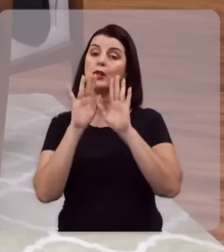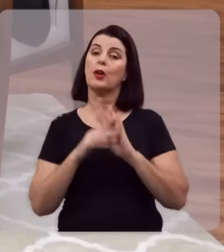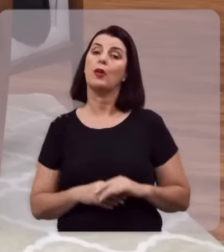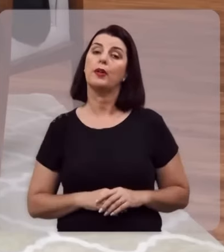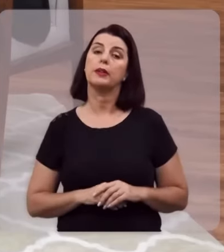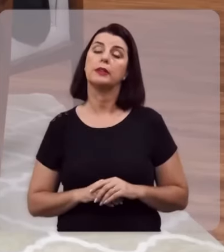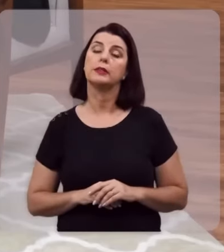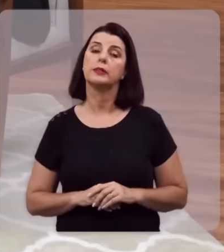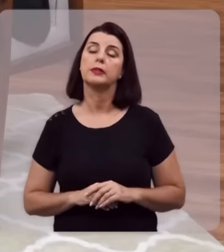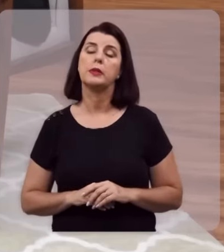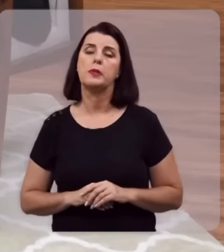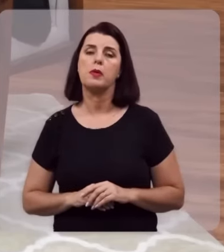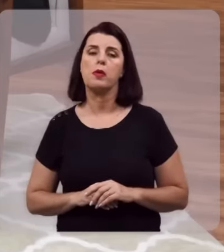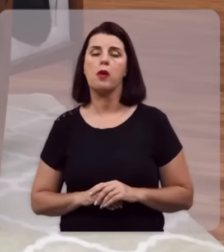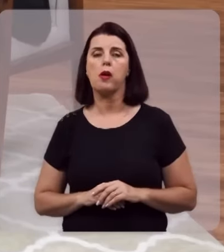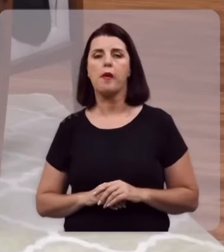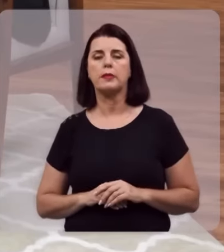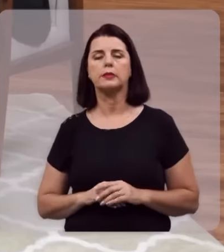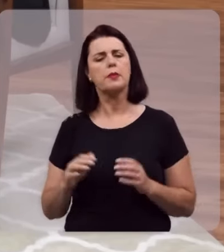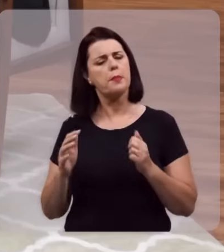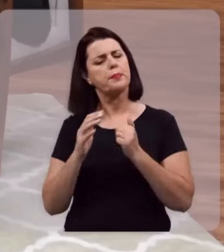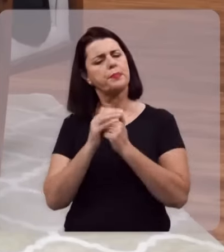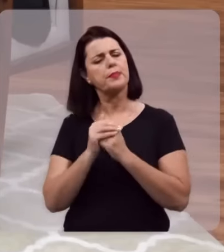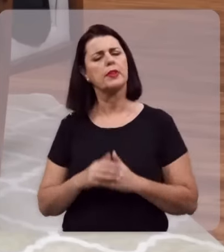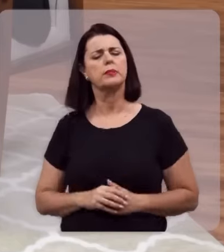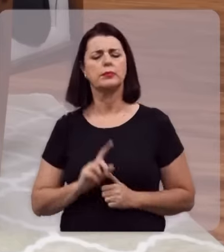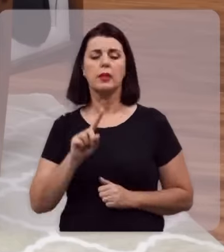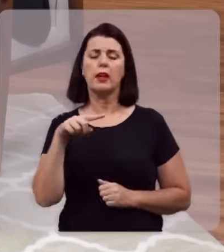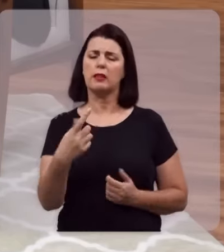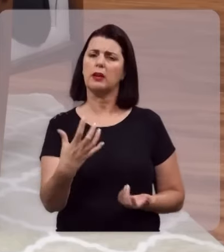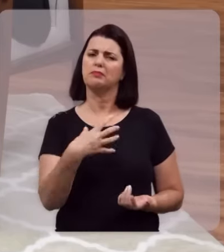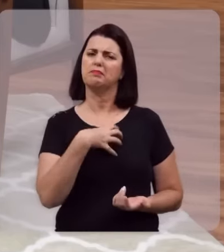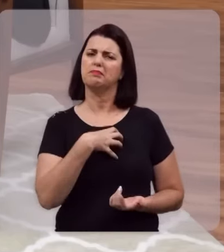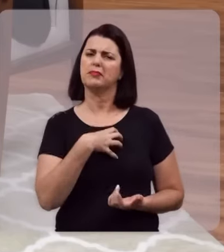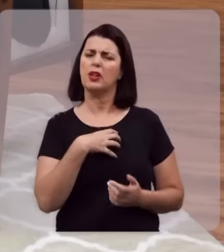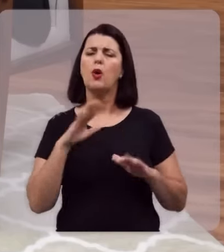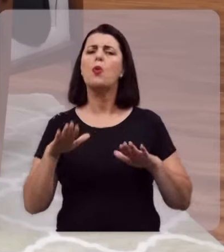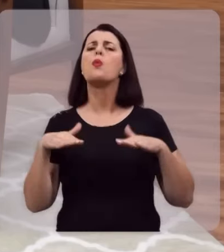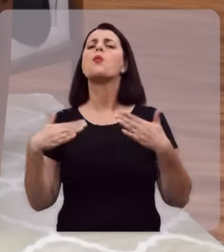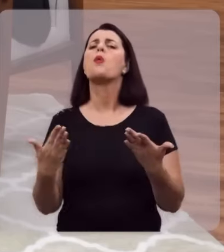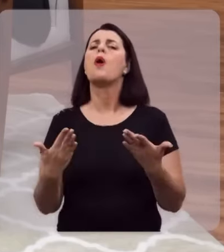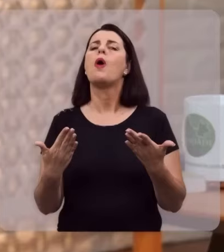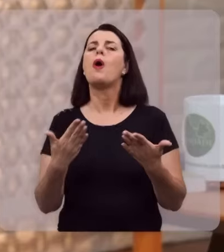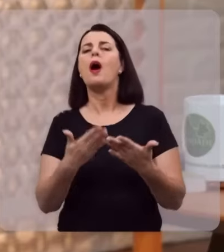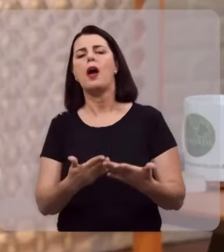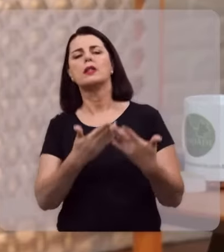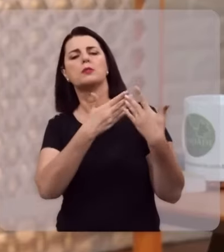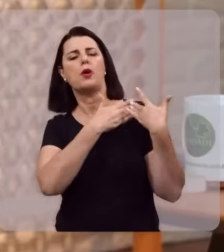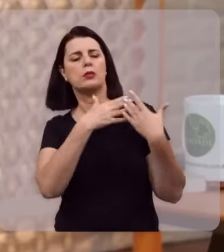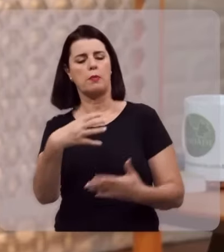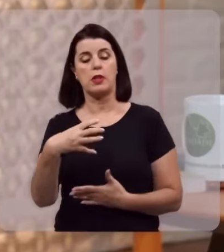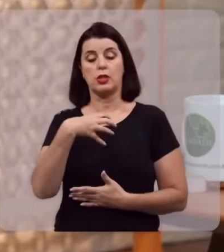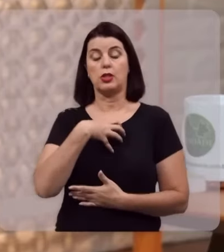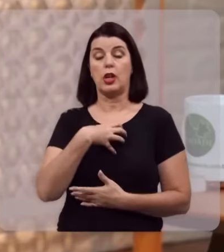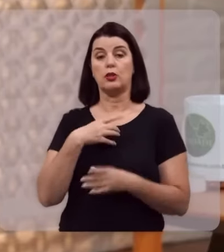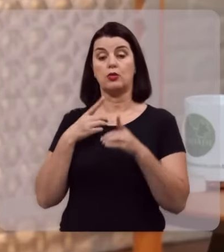Amém. Como escreve Paulo aos Romanos no capítulo 11. Amém. Então, sentido, qual que deve ser o papel, as